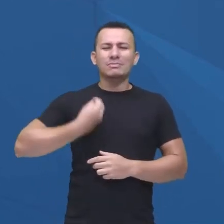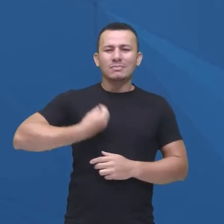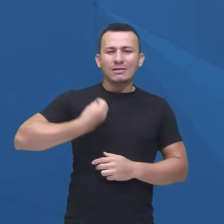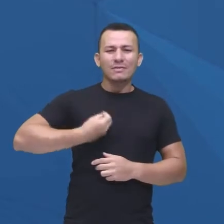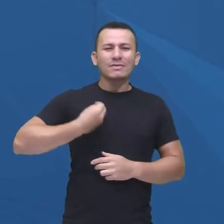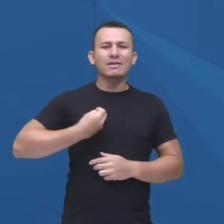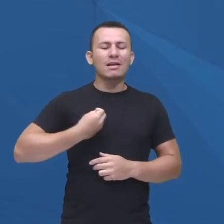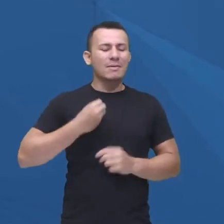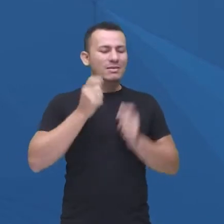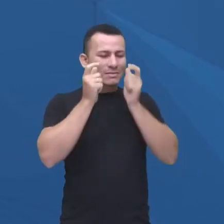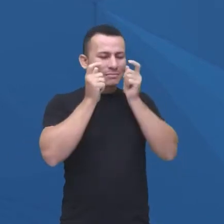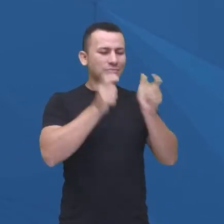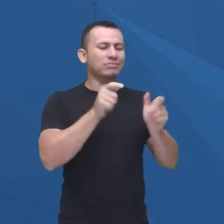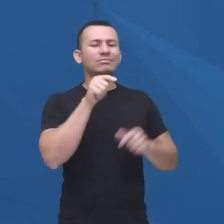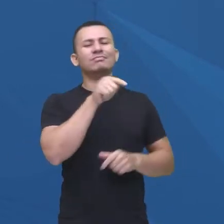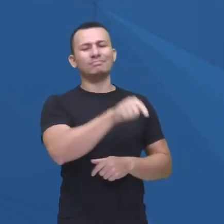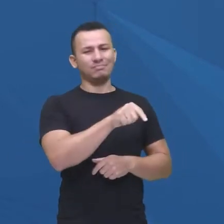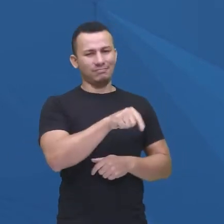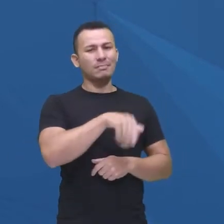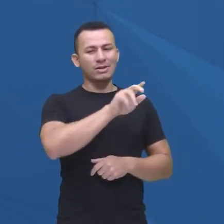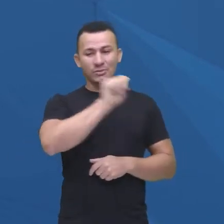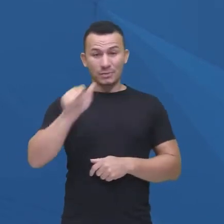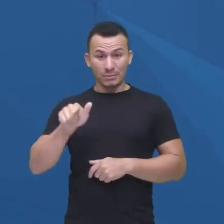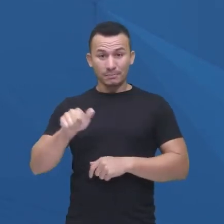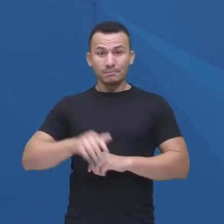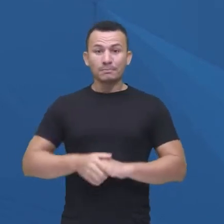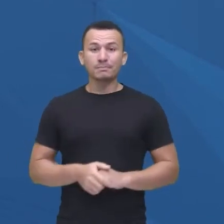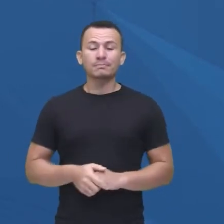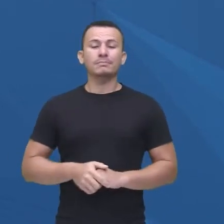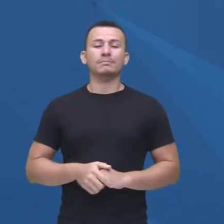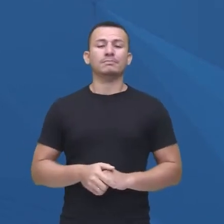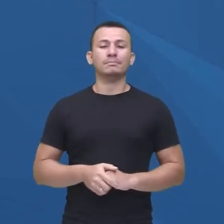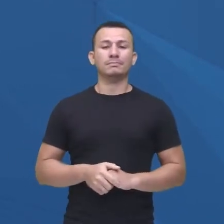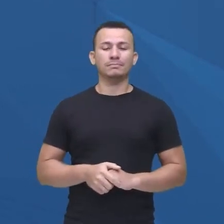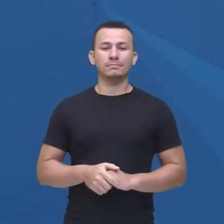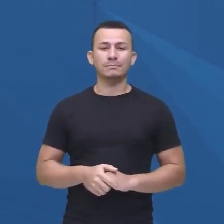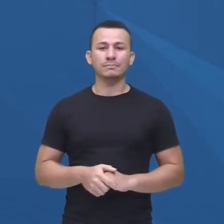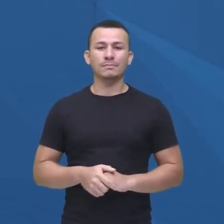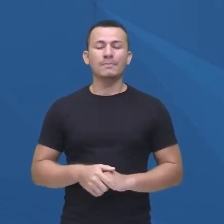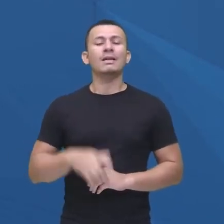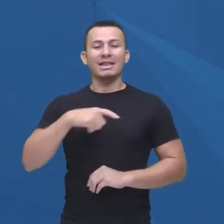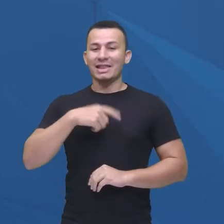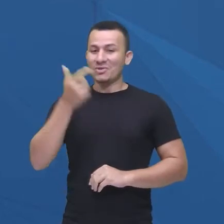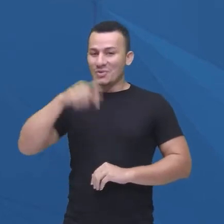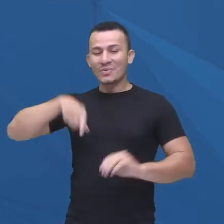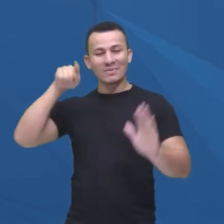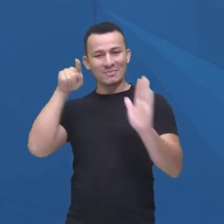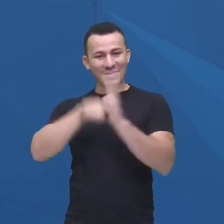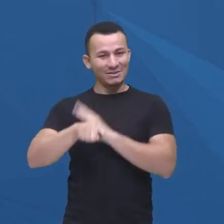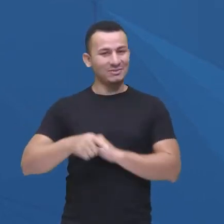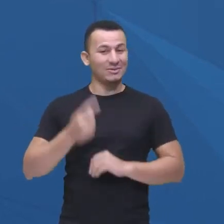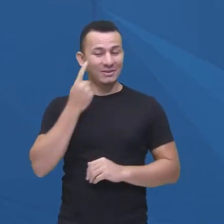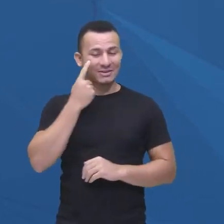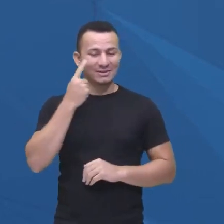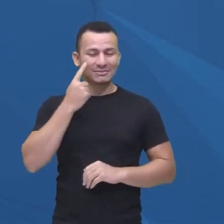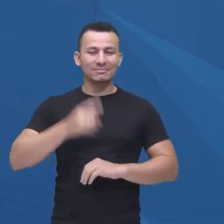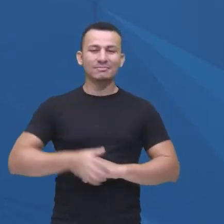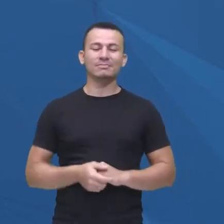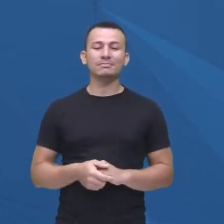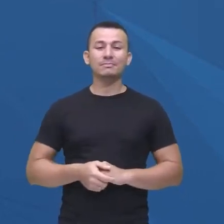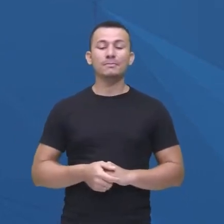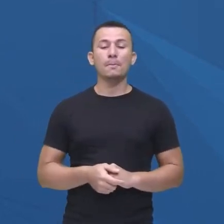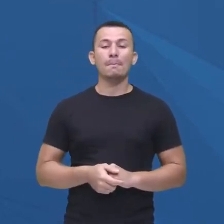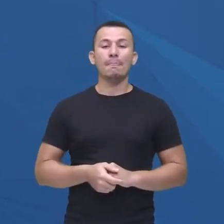a nossa atenção, não é mesmo? E olha só, não terminou por aqui não, eu tenho mais perguntas pra vocês, olha só, outra